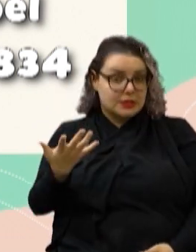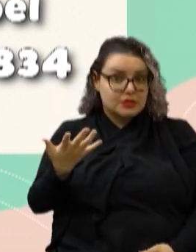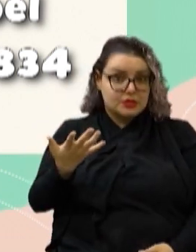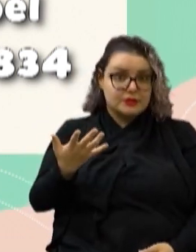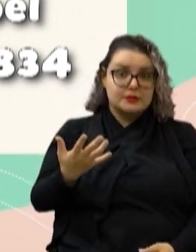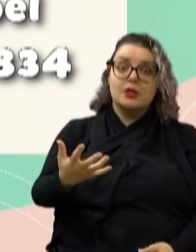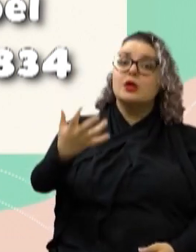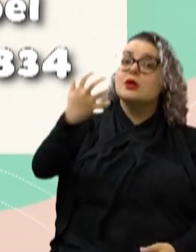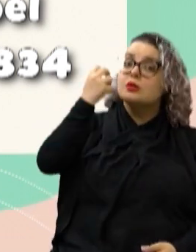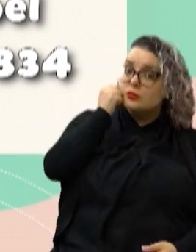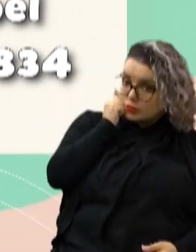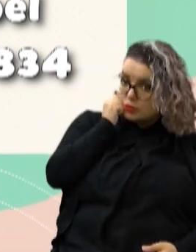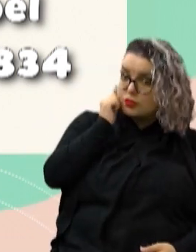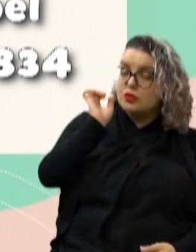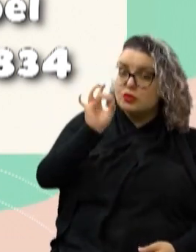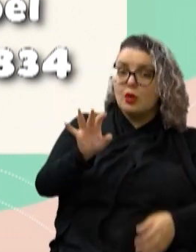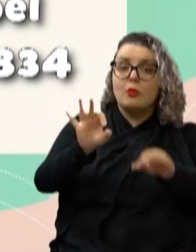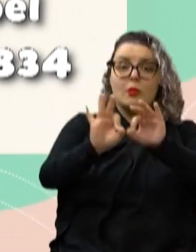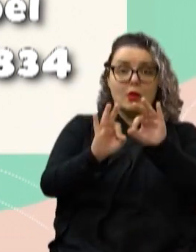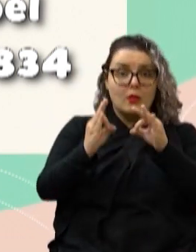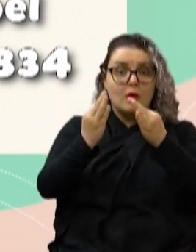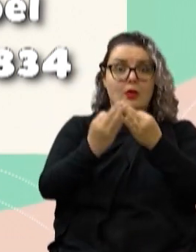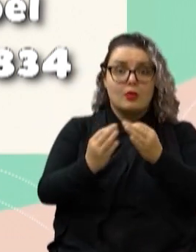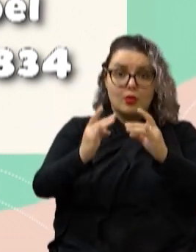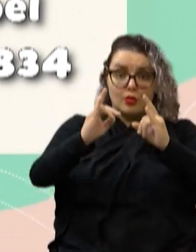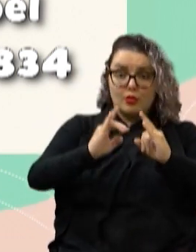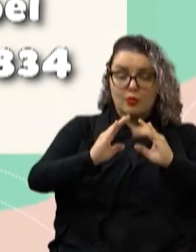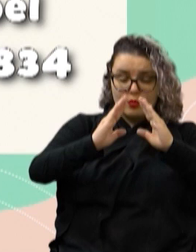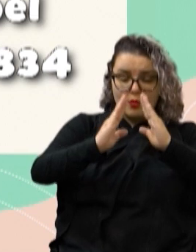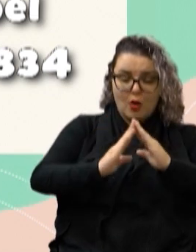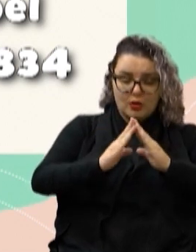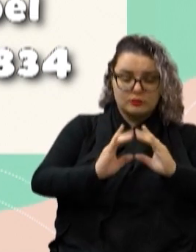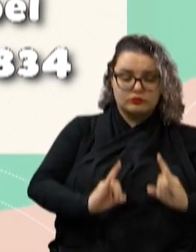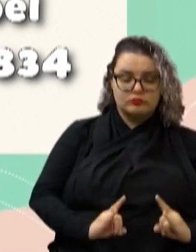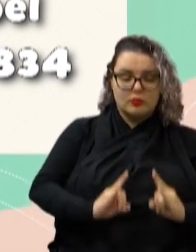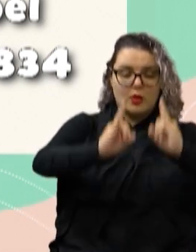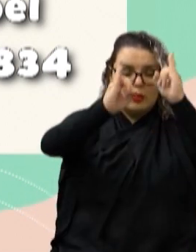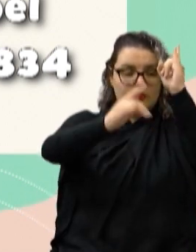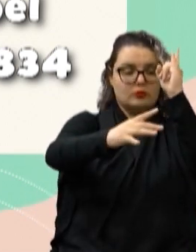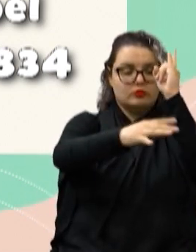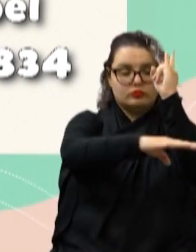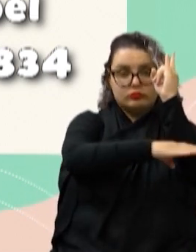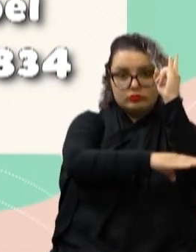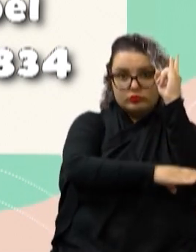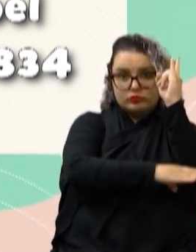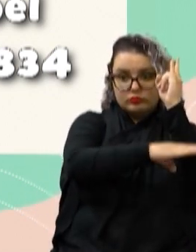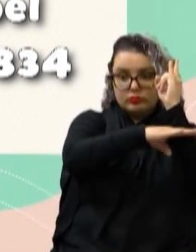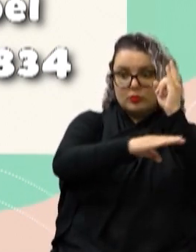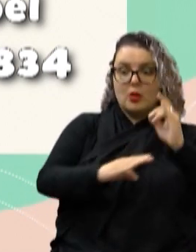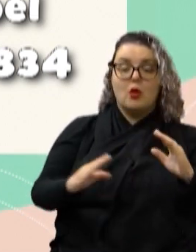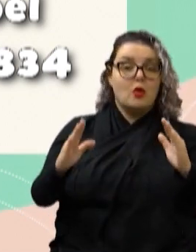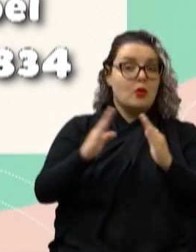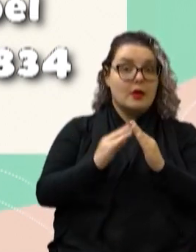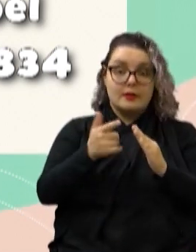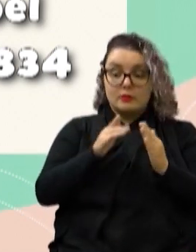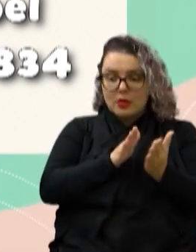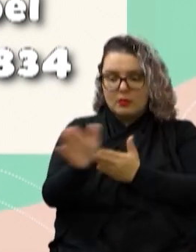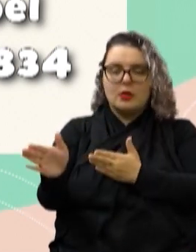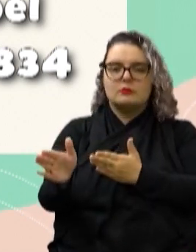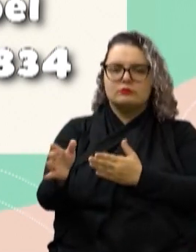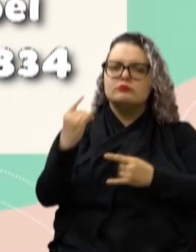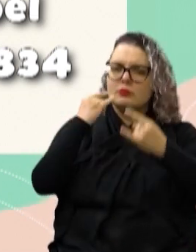e serão doados apenas para famílias que moram em apartamento telado ou casa sem rota de fuga